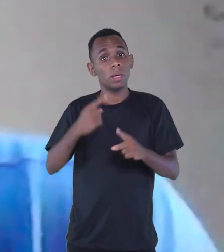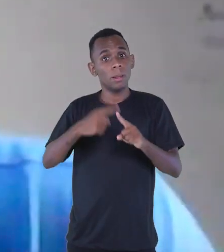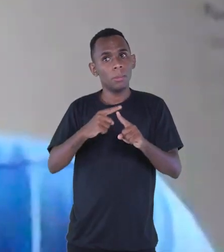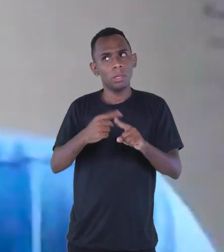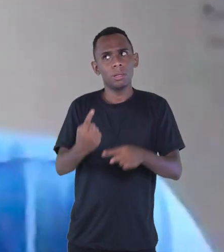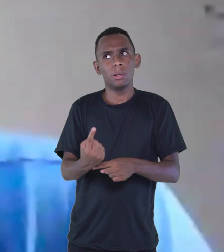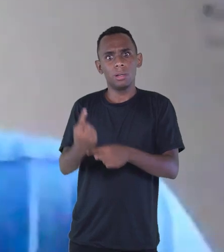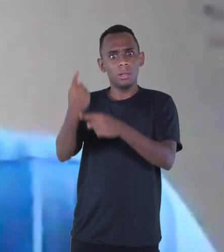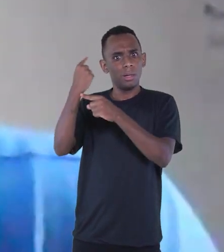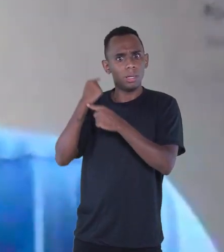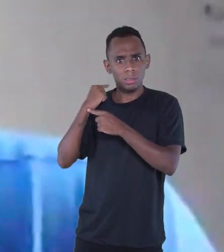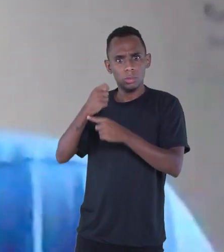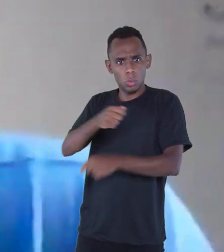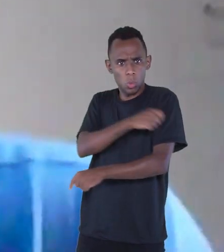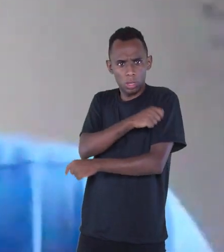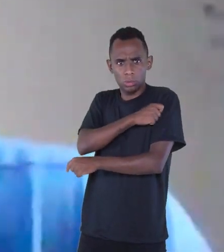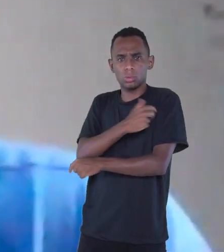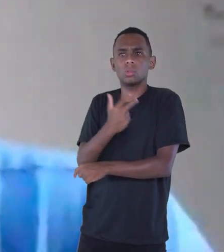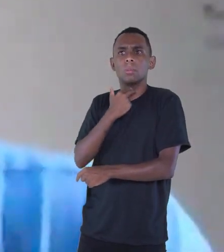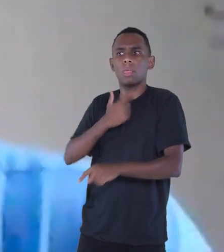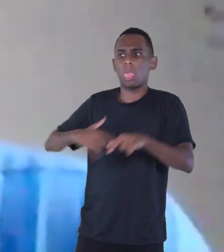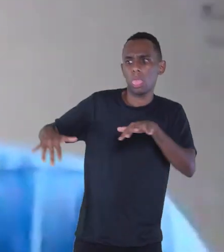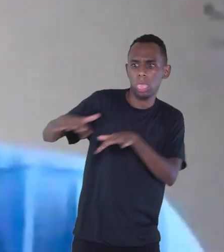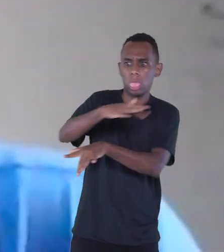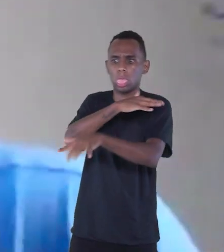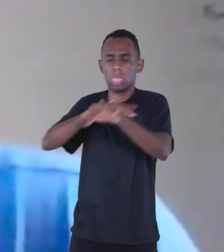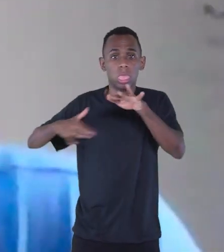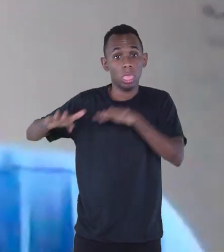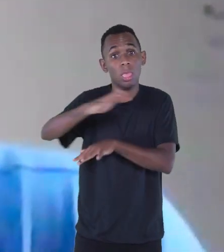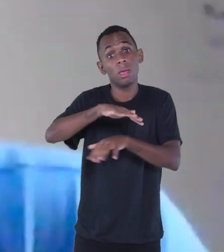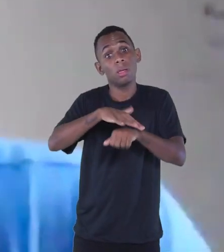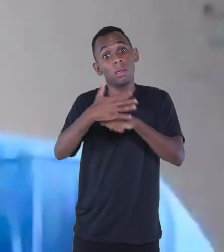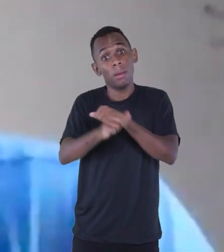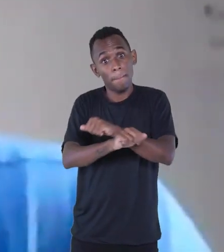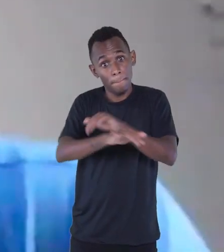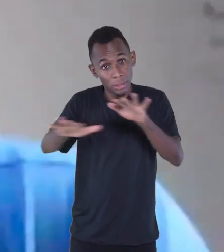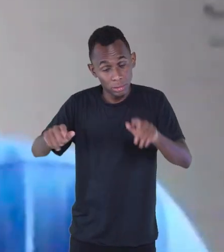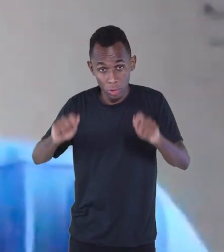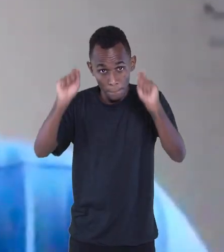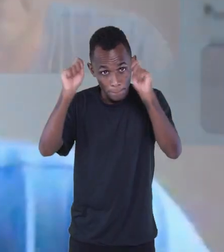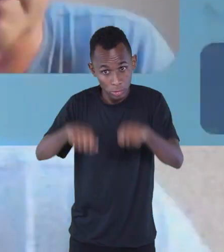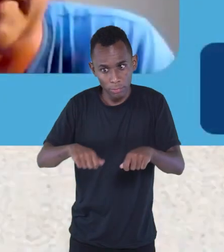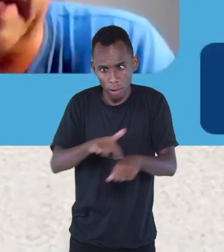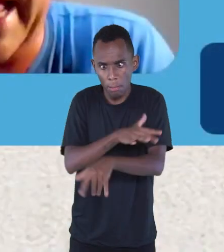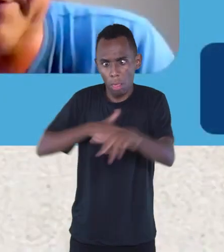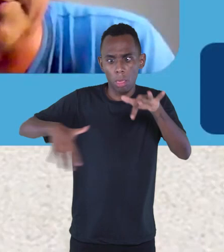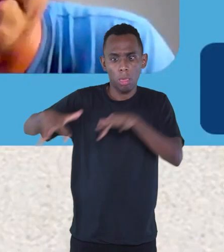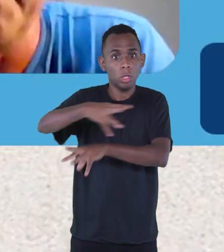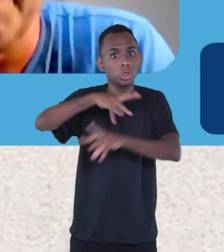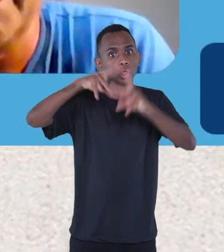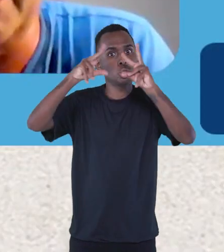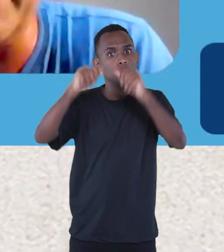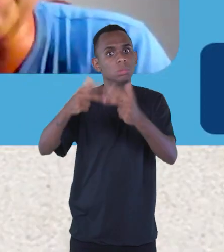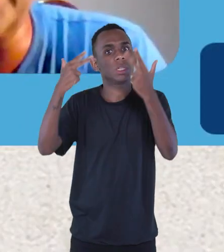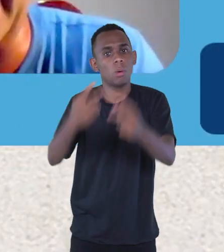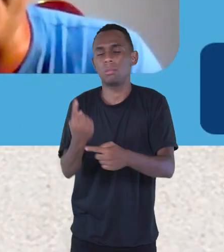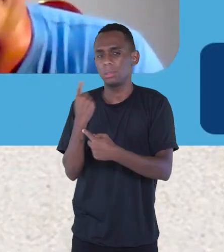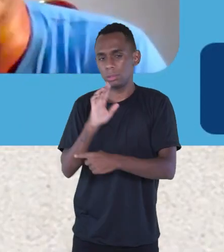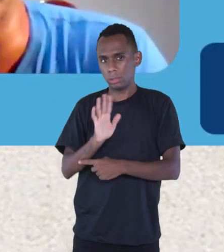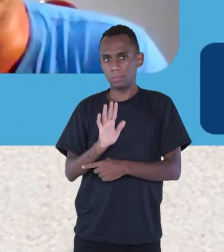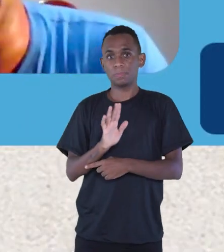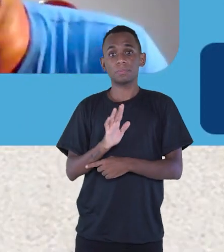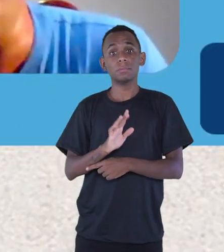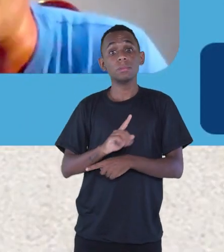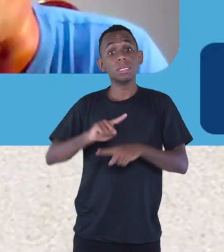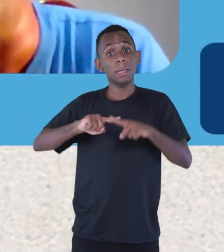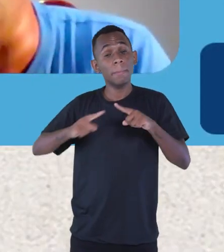podiam se aglomerar, ainda não pode, a pandemia ainda não terminou, sejamos claros. Então a gente está